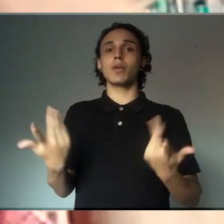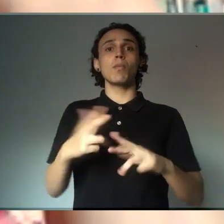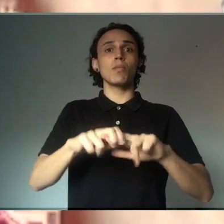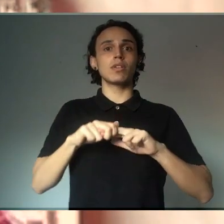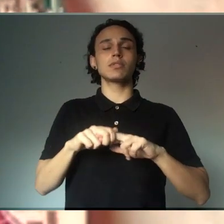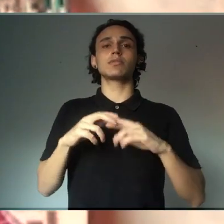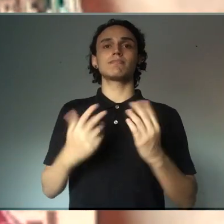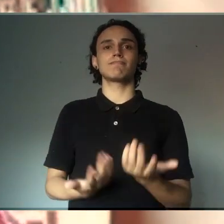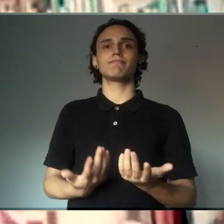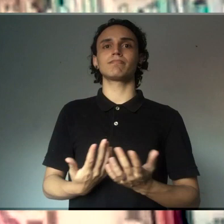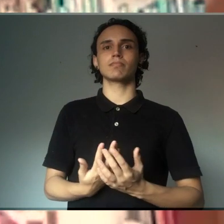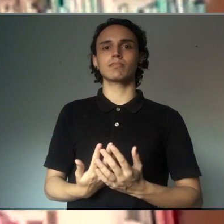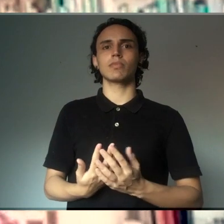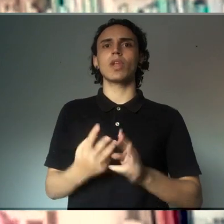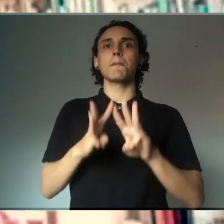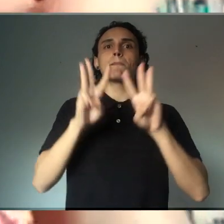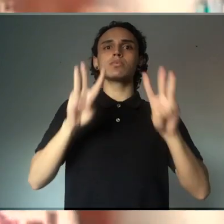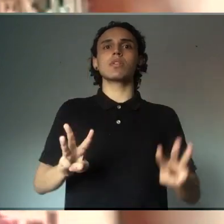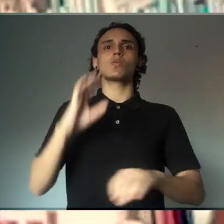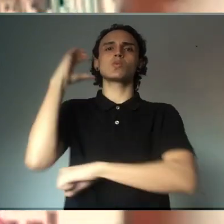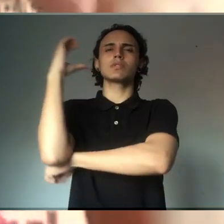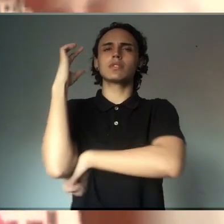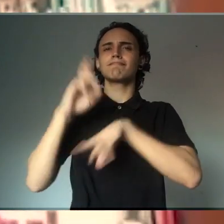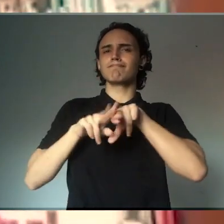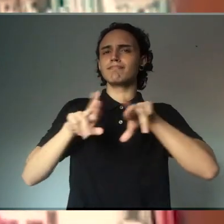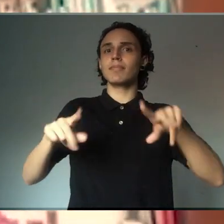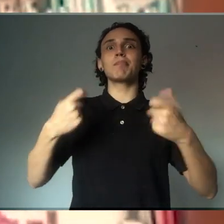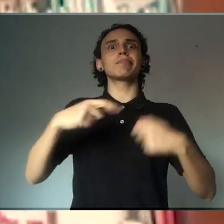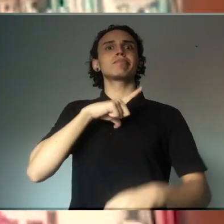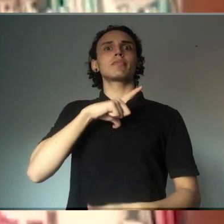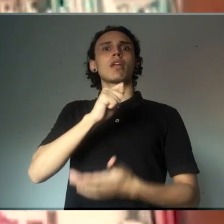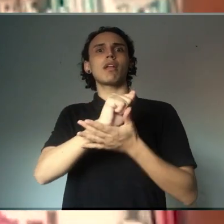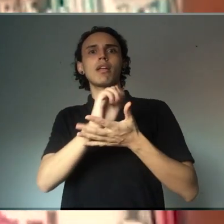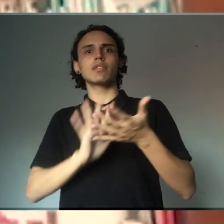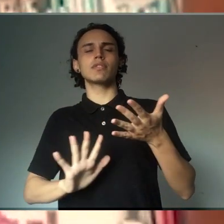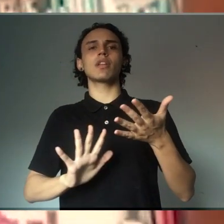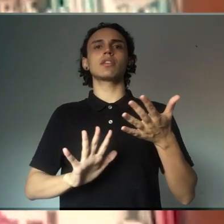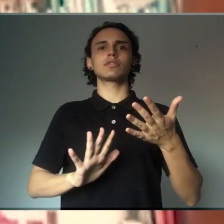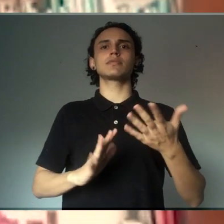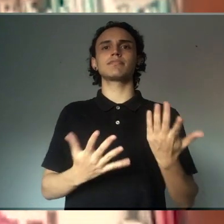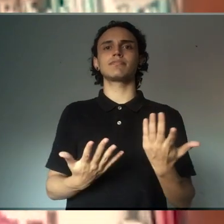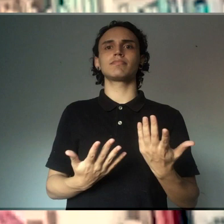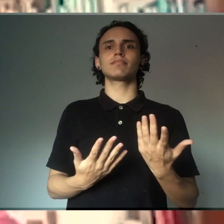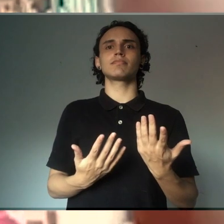isso, a relevância dos museus de ciência é terem atividades desenvolvidas,